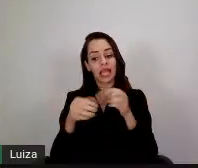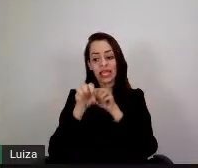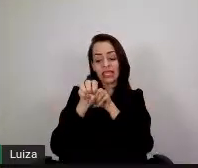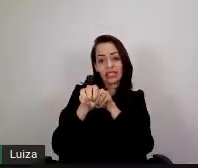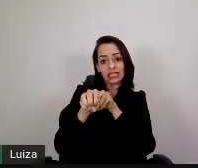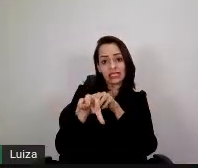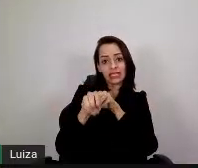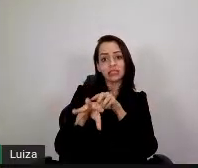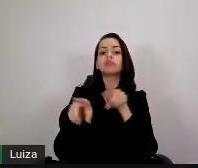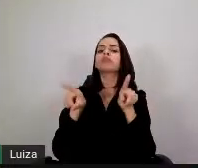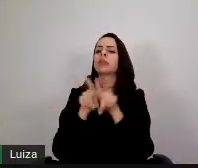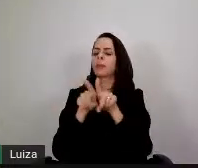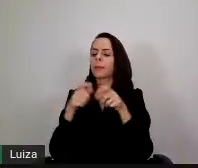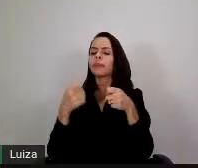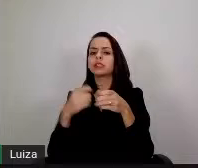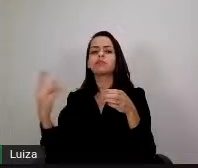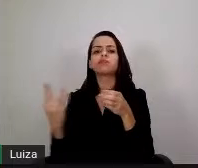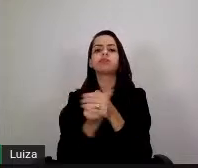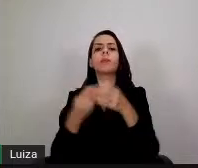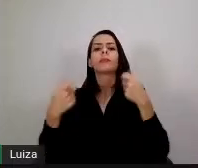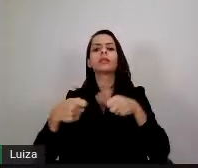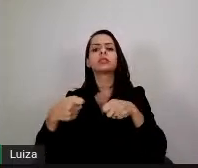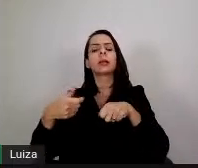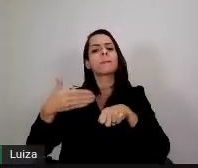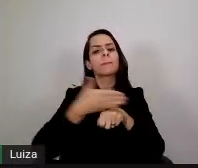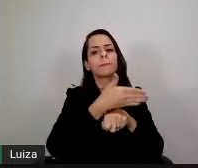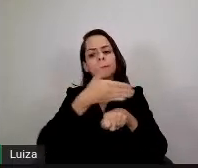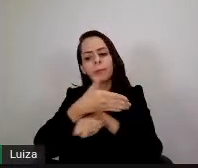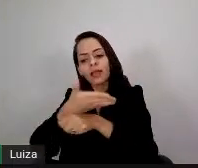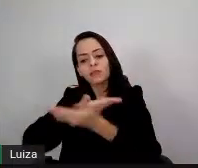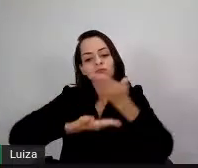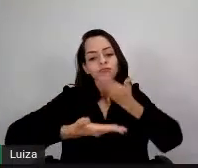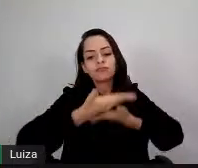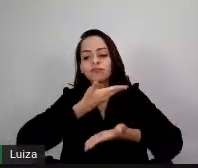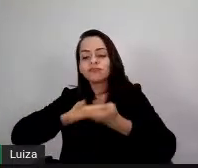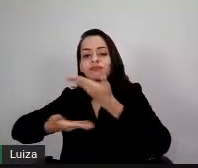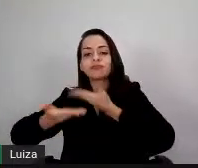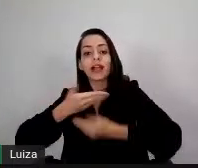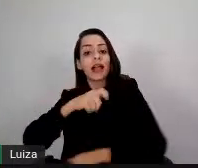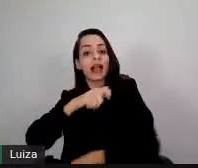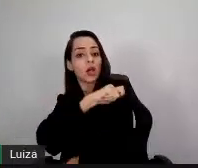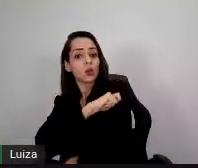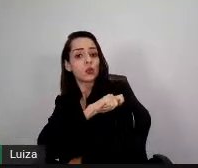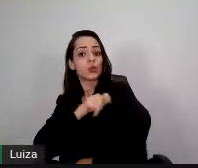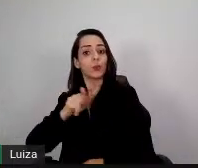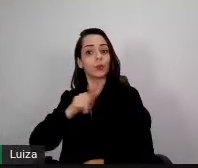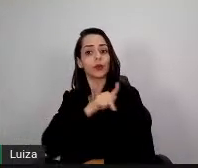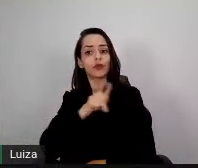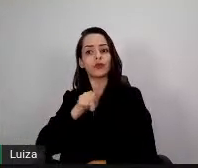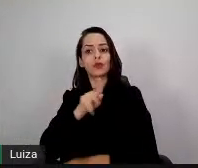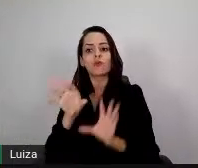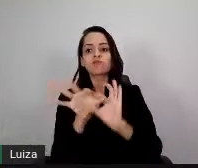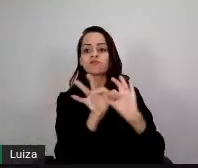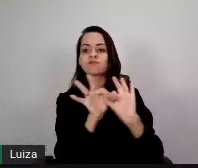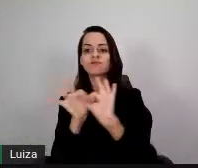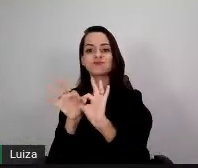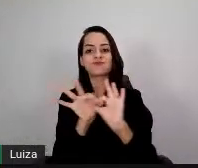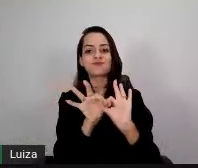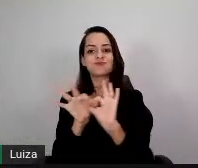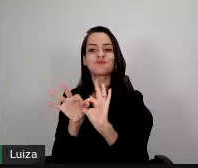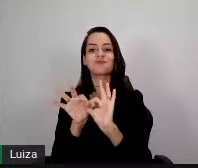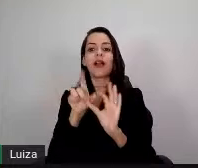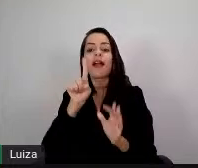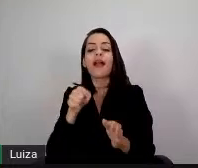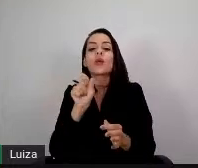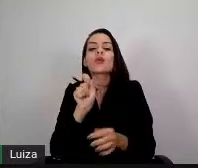Então, é o ensino participativo, participação ativa do aluno com o professor, né? Na linguagem mais próxima